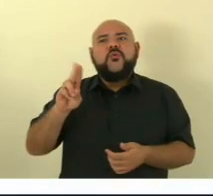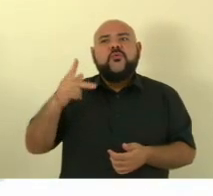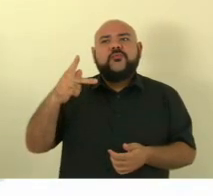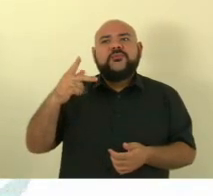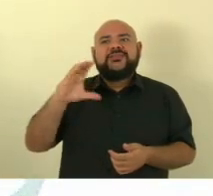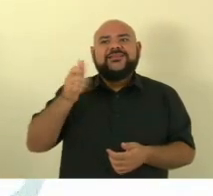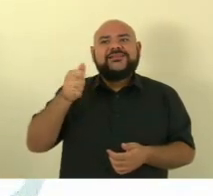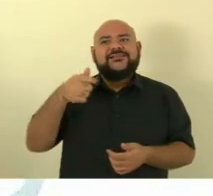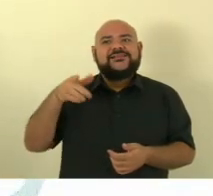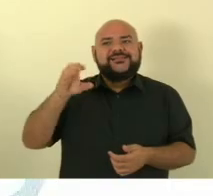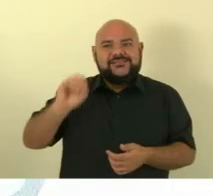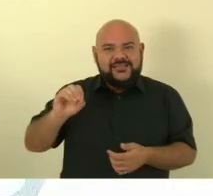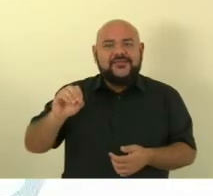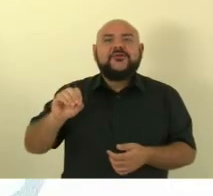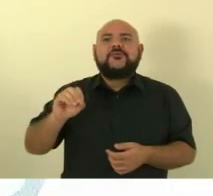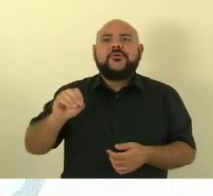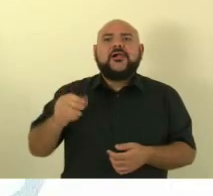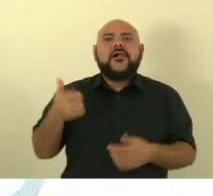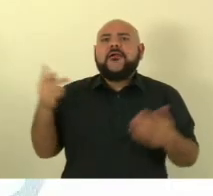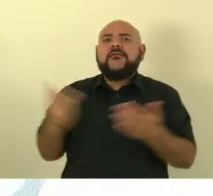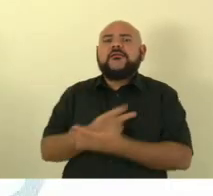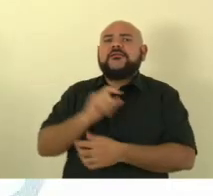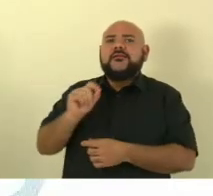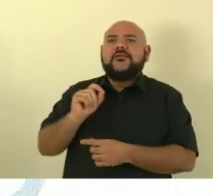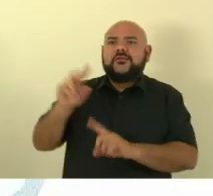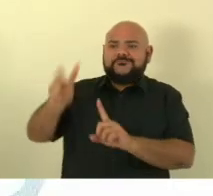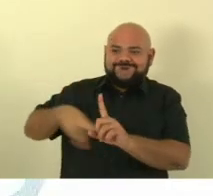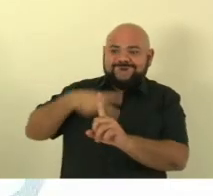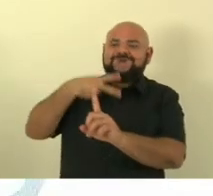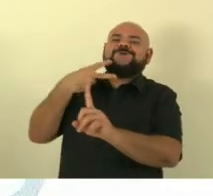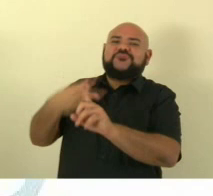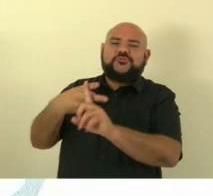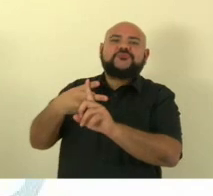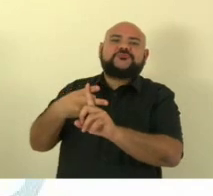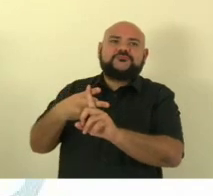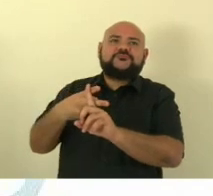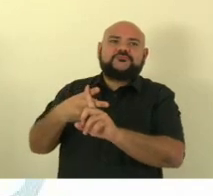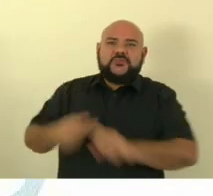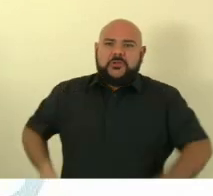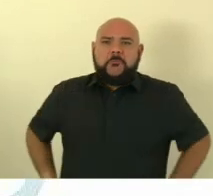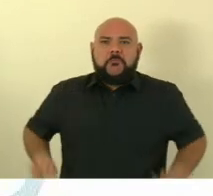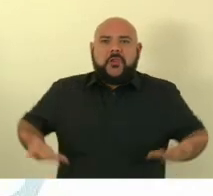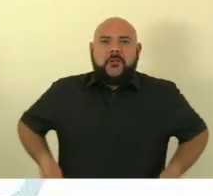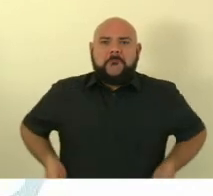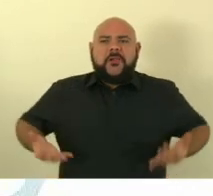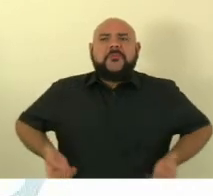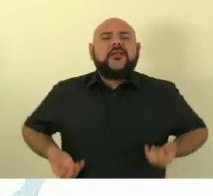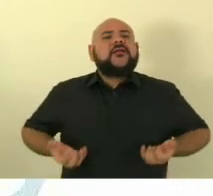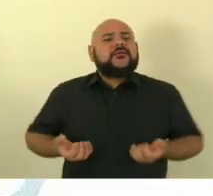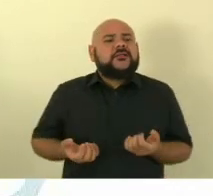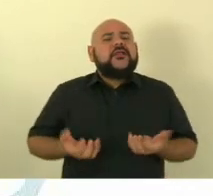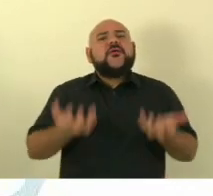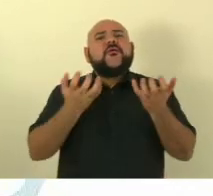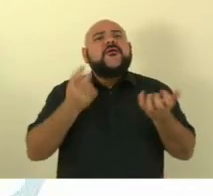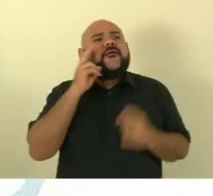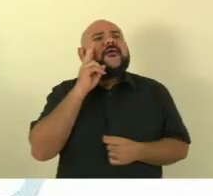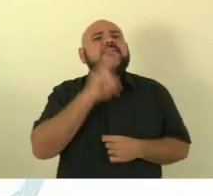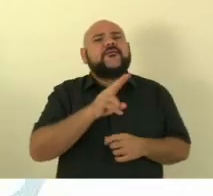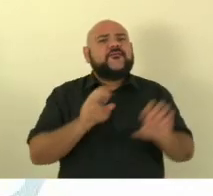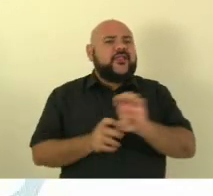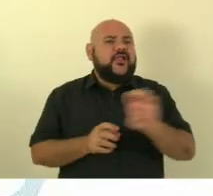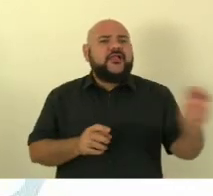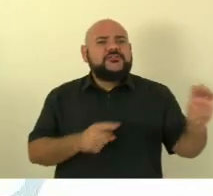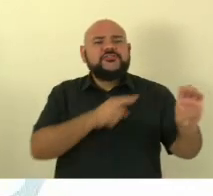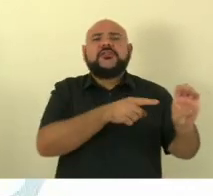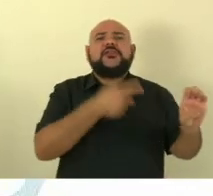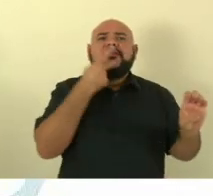foi multiplicado os gastos através do governo Lula gostaria de ver a militância da esquerda que passou todos esses últimos anos